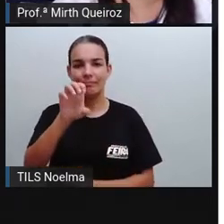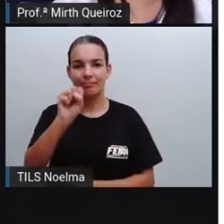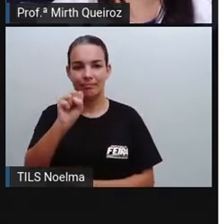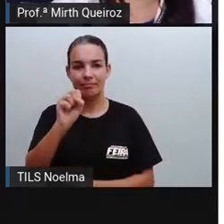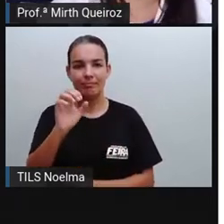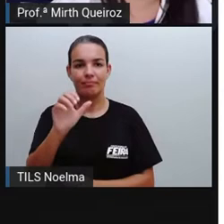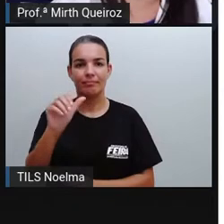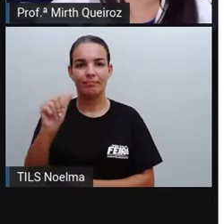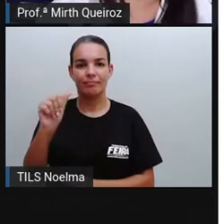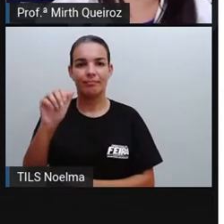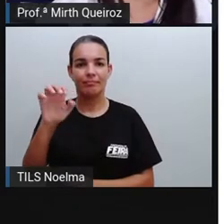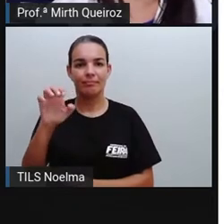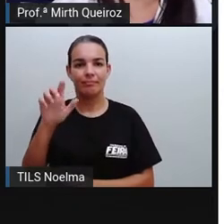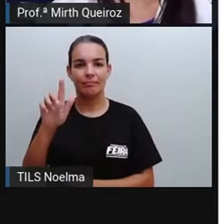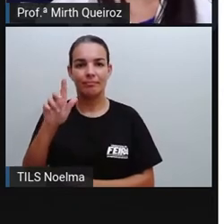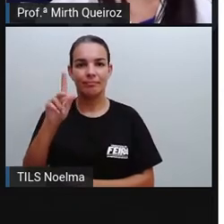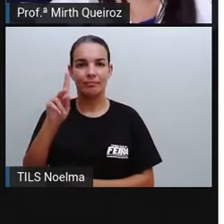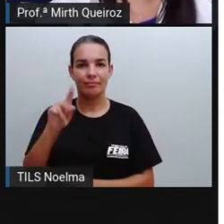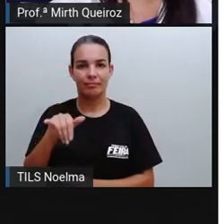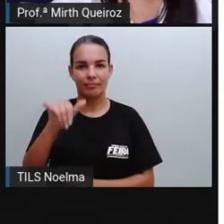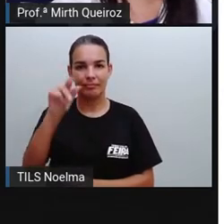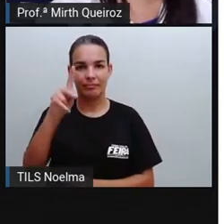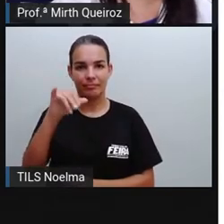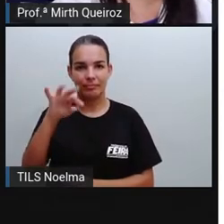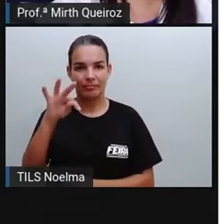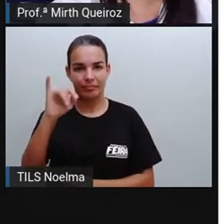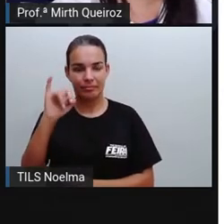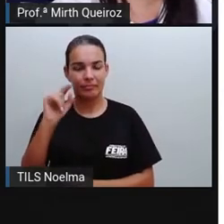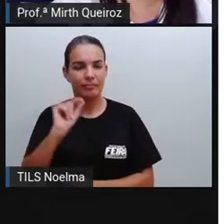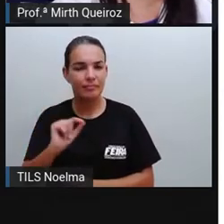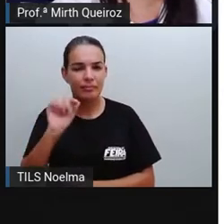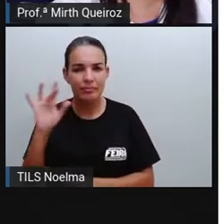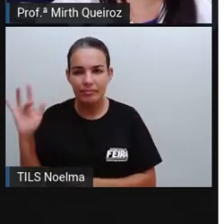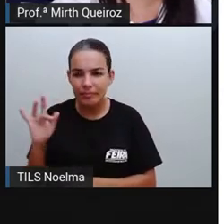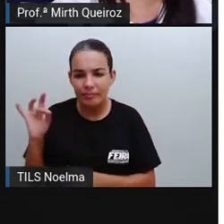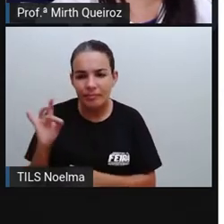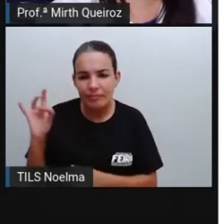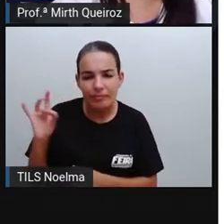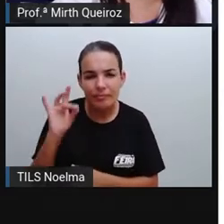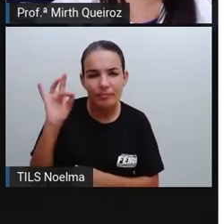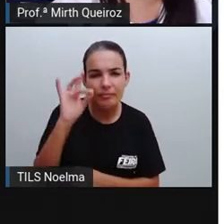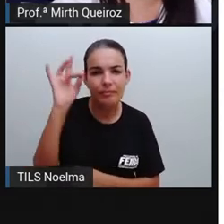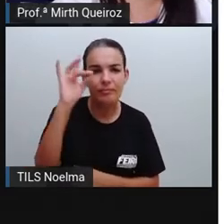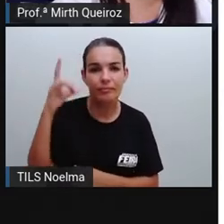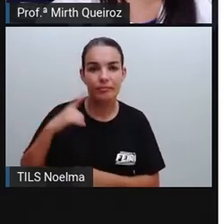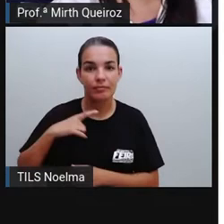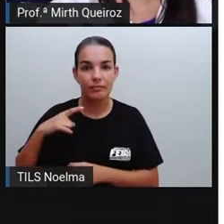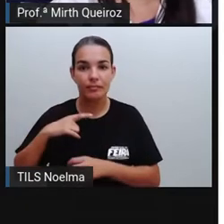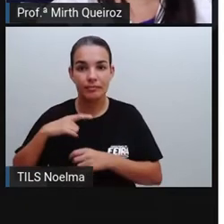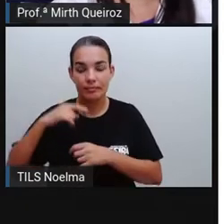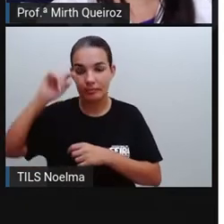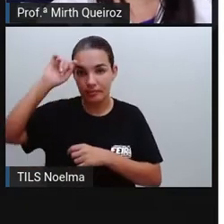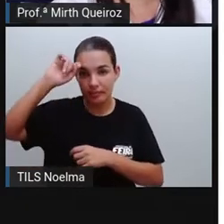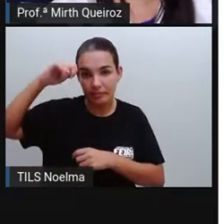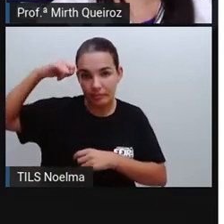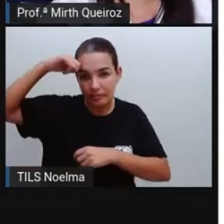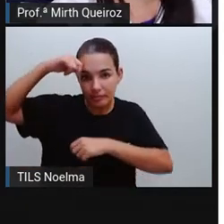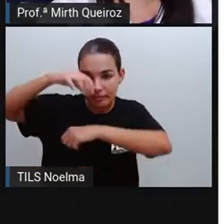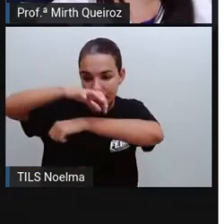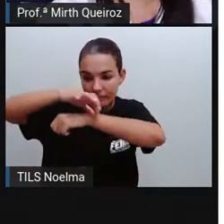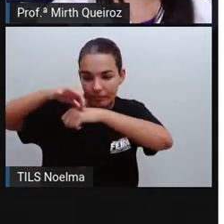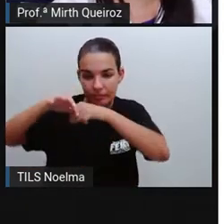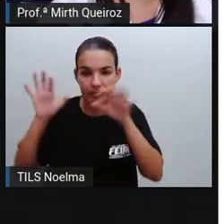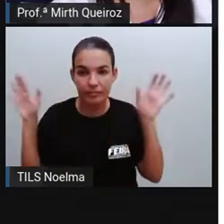comuns, ele é preto, com listas brancas no tronco, na cabeça e nas pernas. Suas asas são